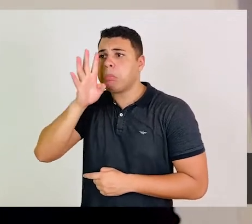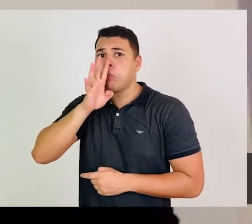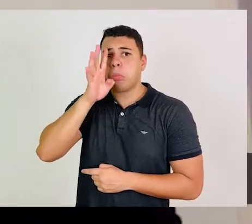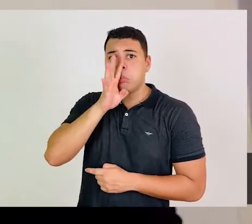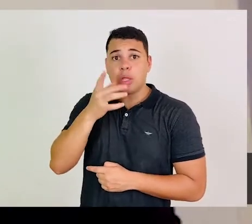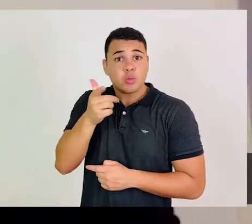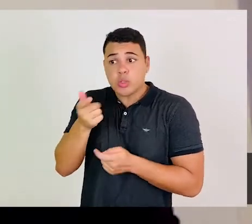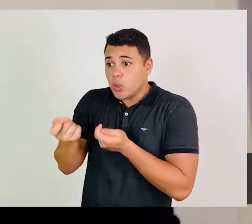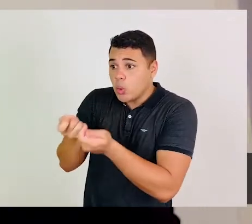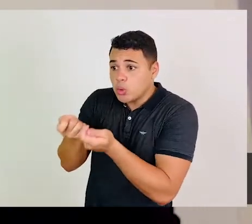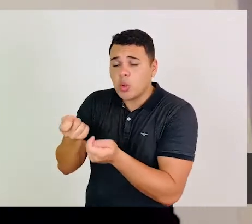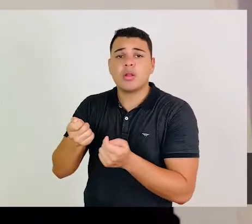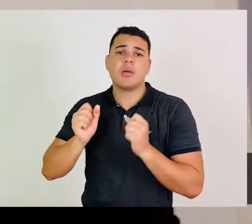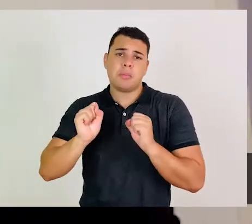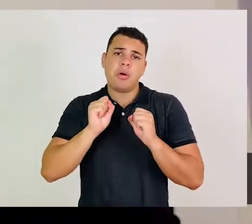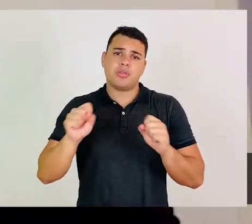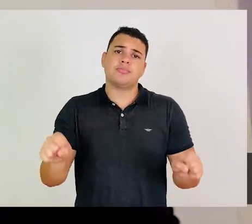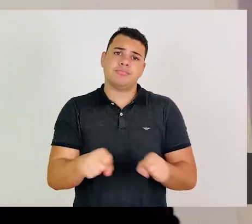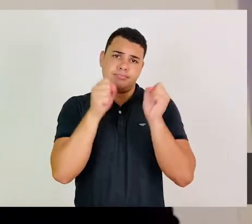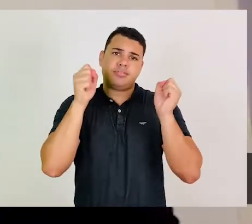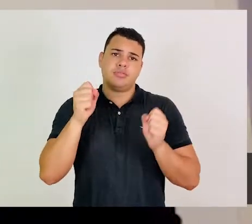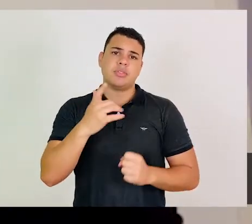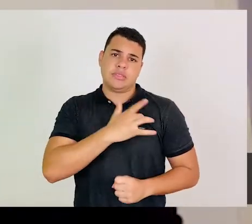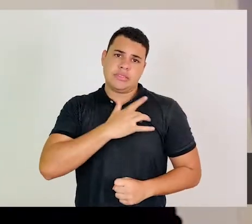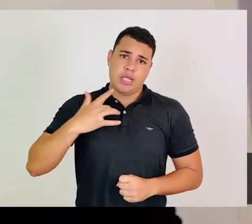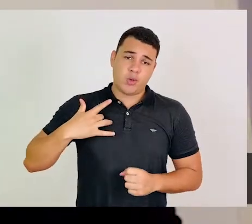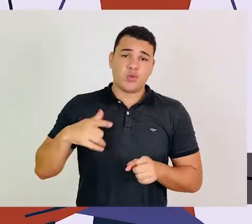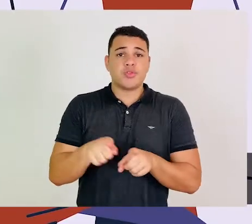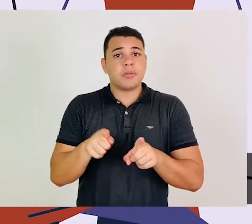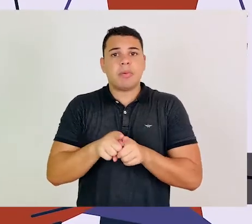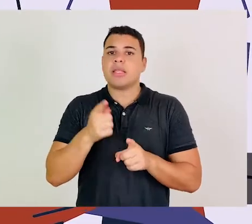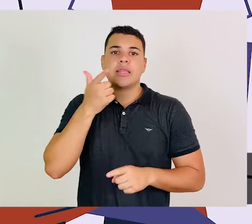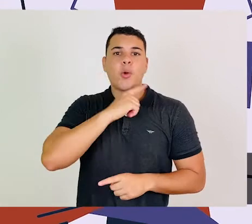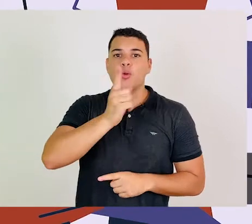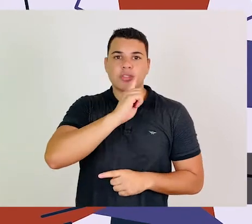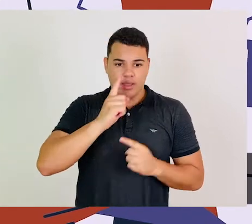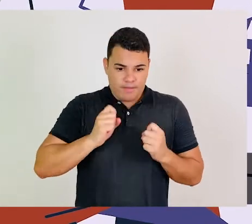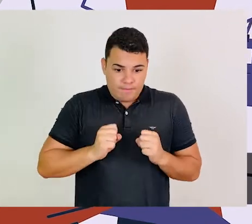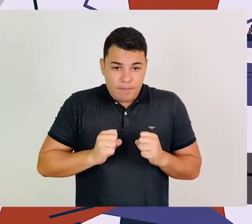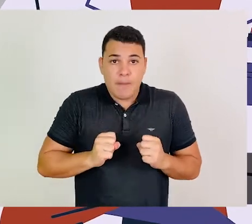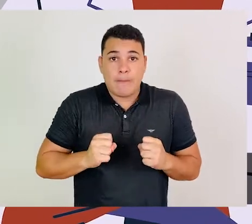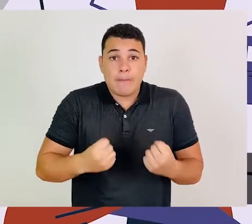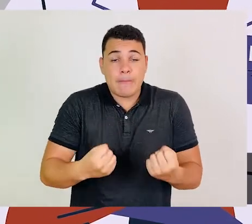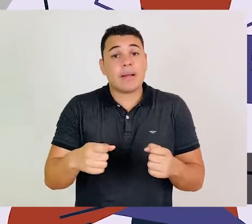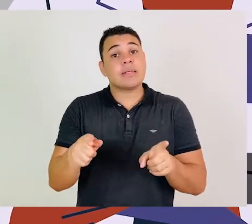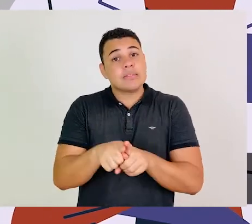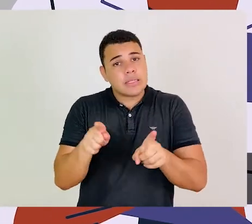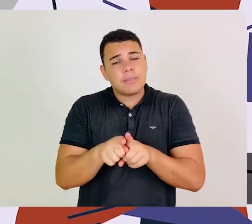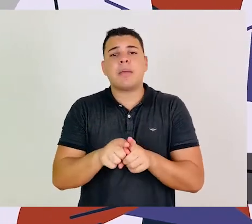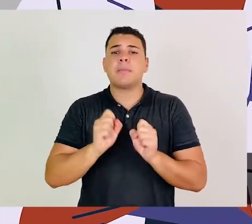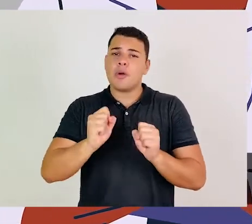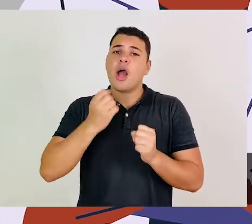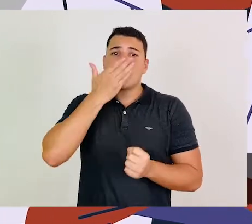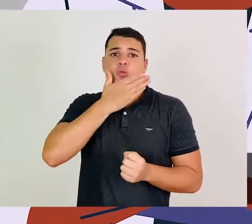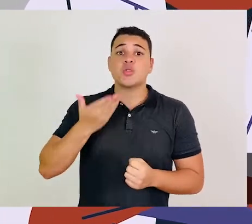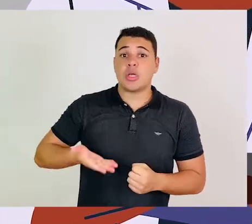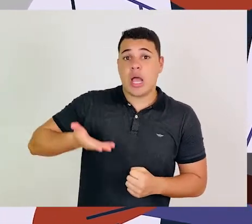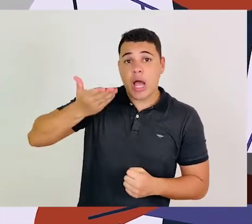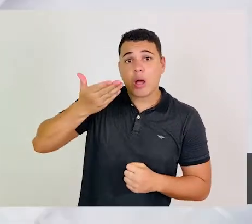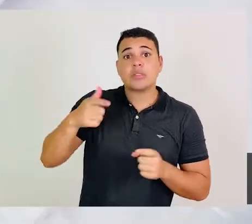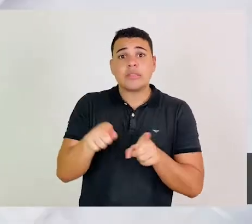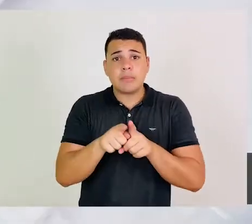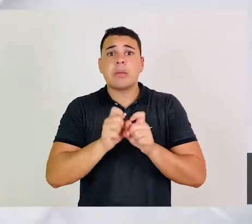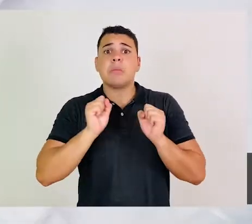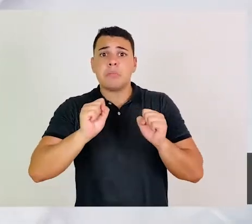nos pacientes que estão tratando COVID-19 é em virtude da necessidade de se usar doses